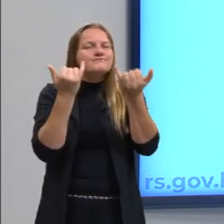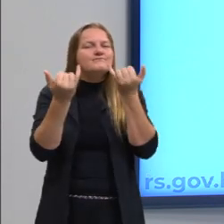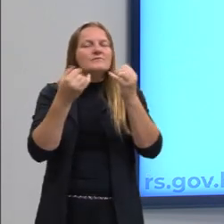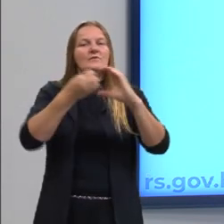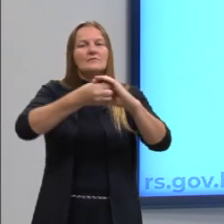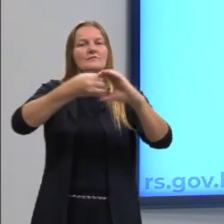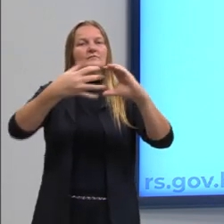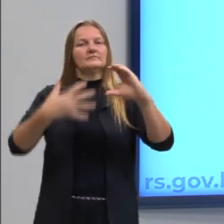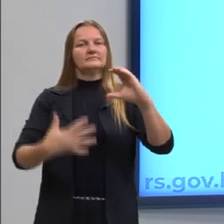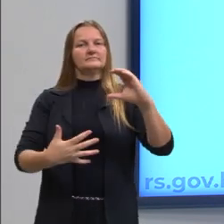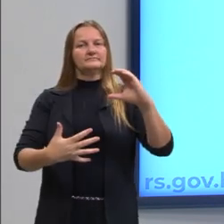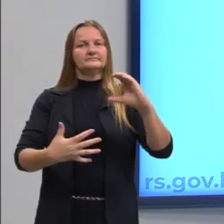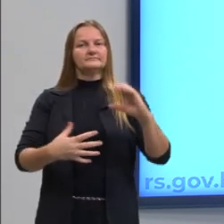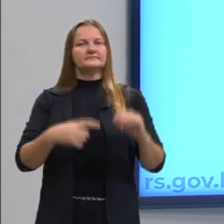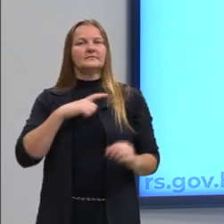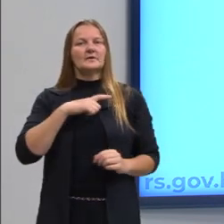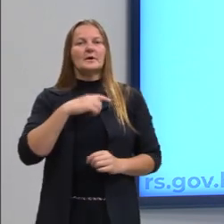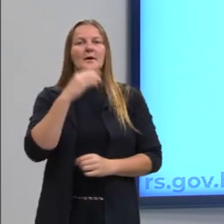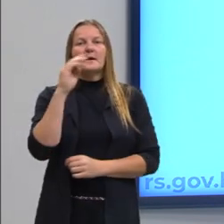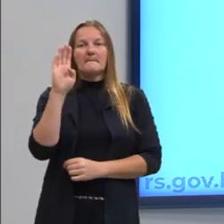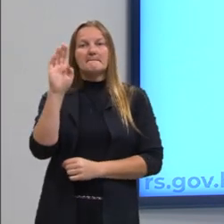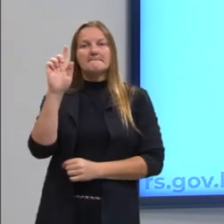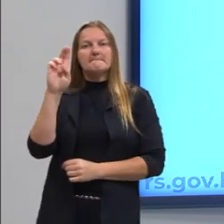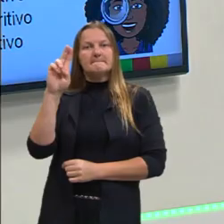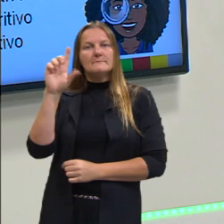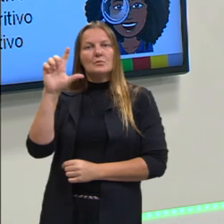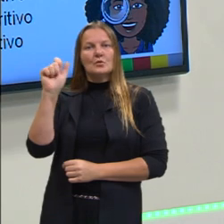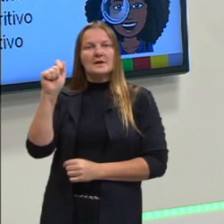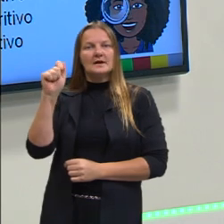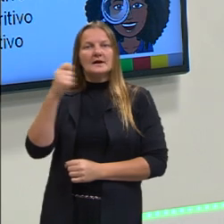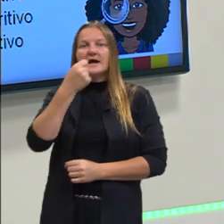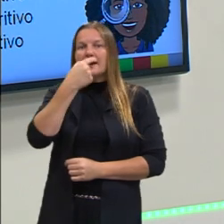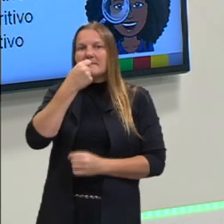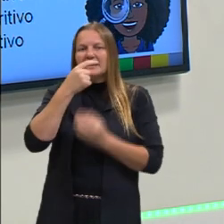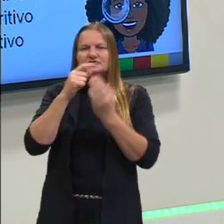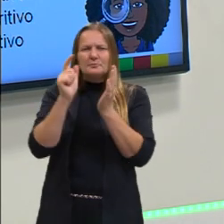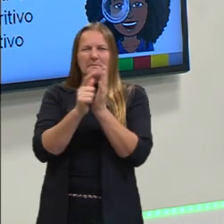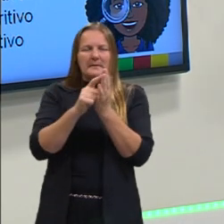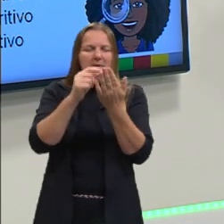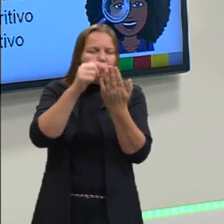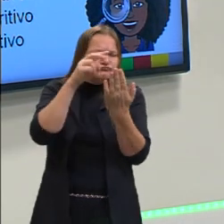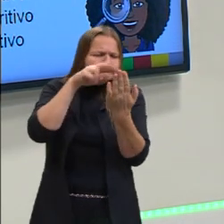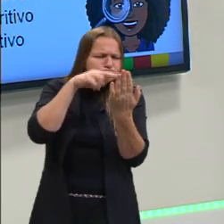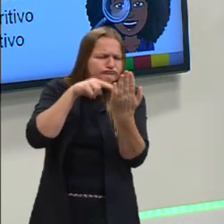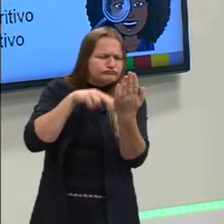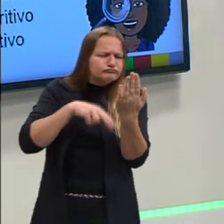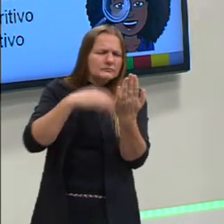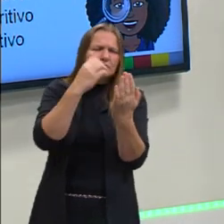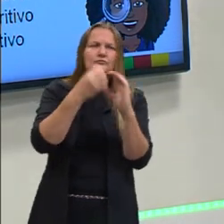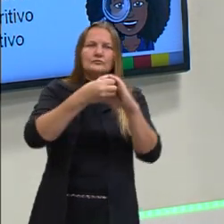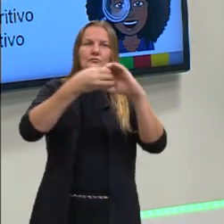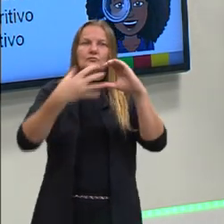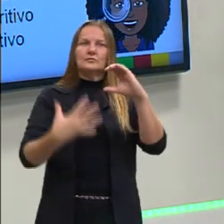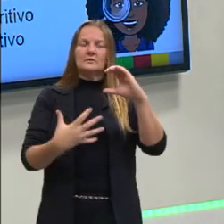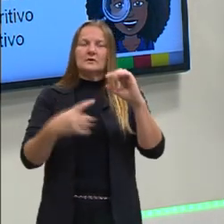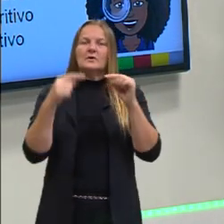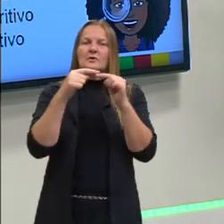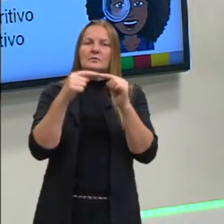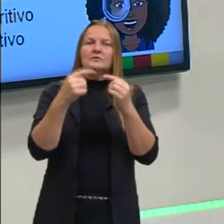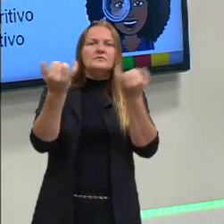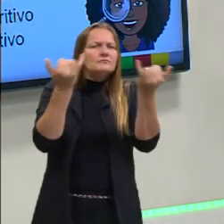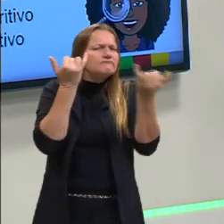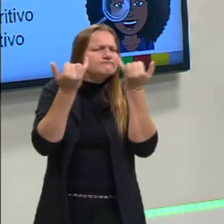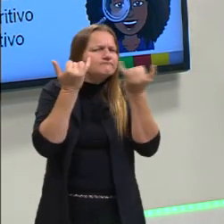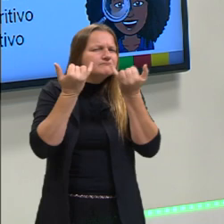características. Uma bula possui as suas características e tem um objetivo de